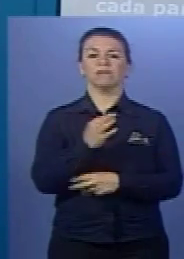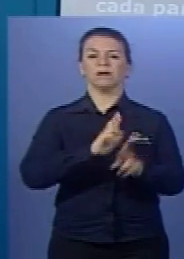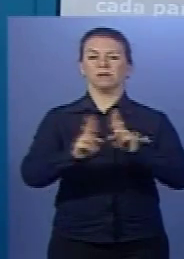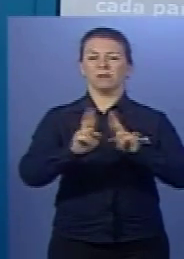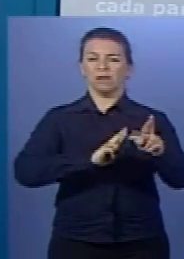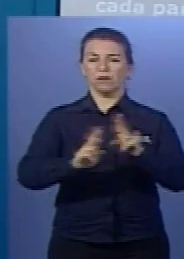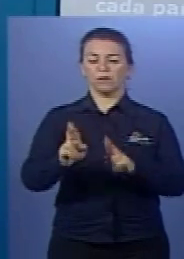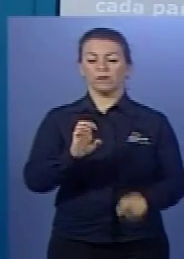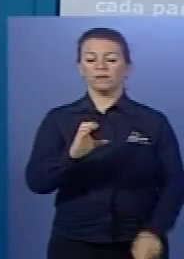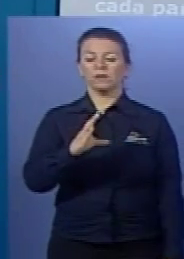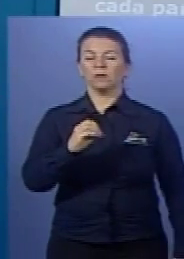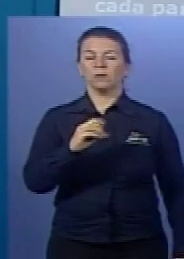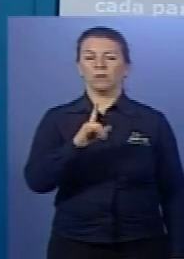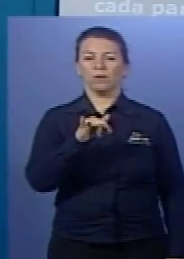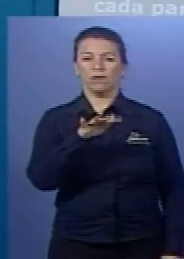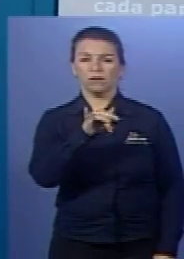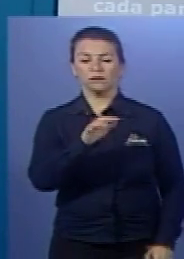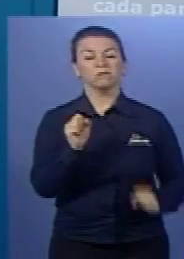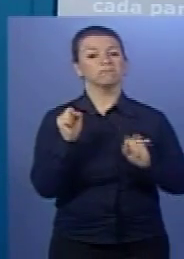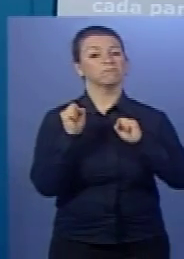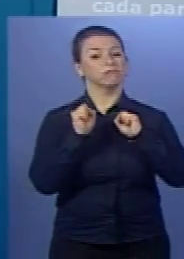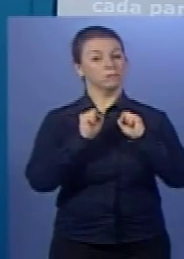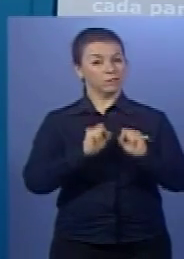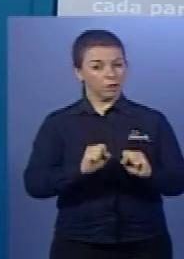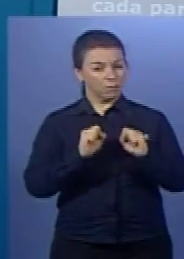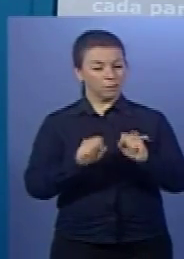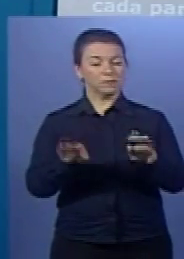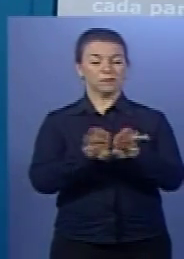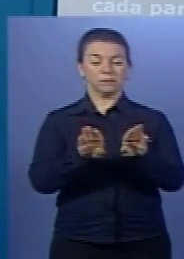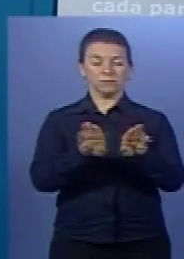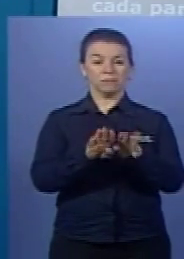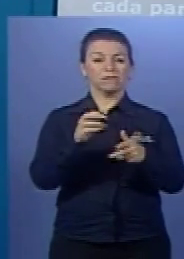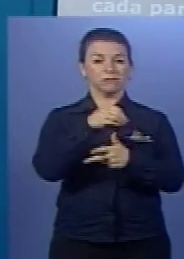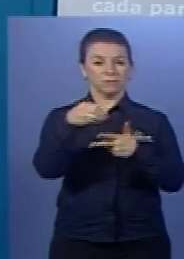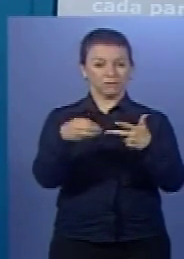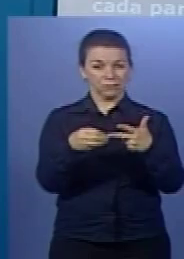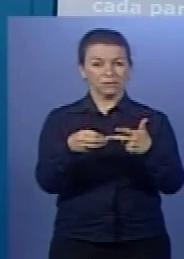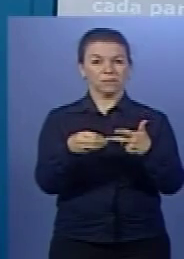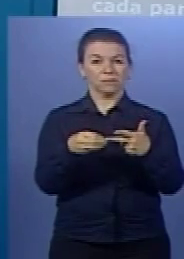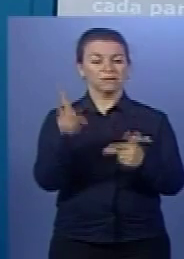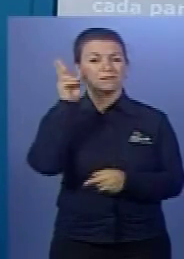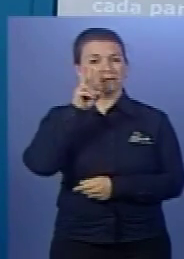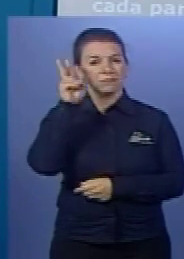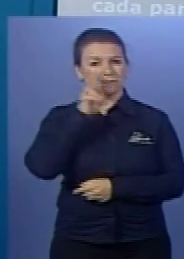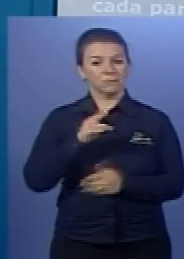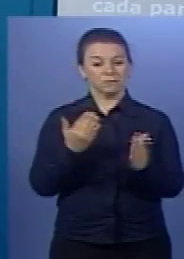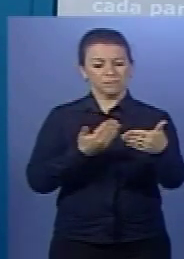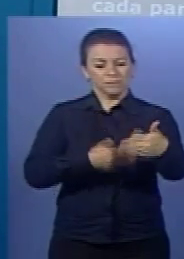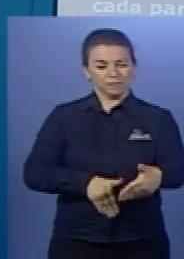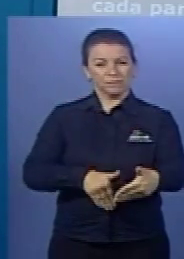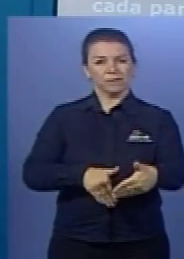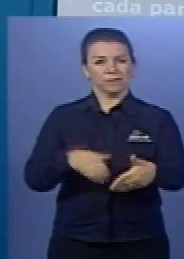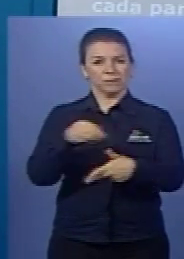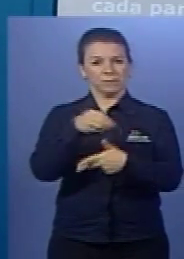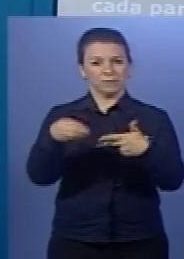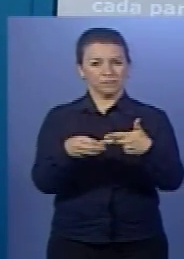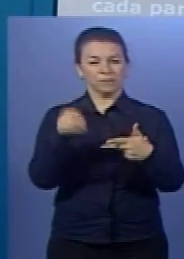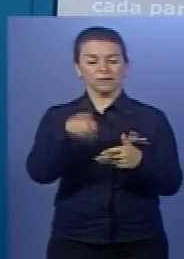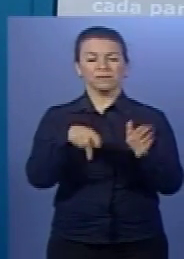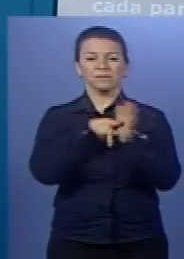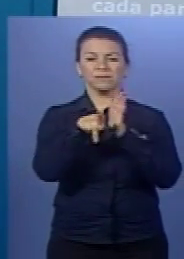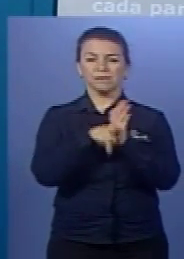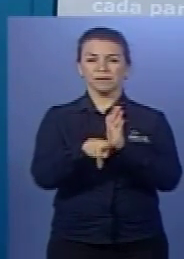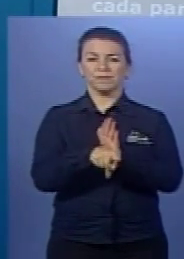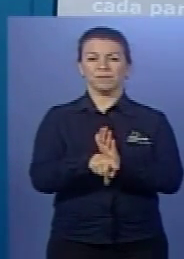relações ecológicas podem ser abordadas. E lembre, a prova do Enem é uma prova onde as